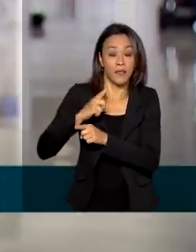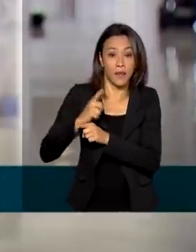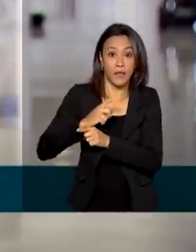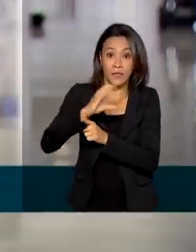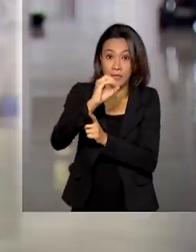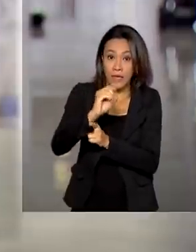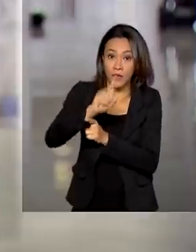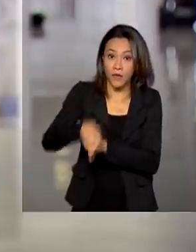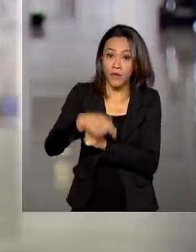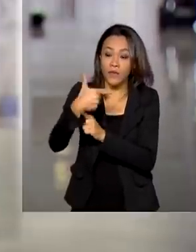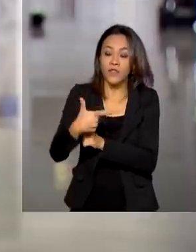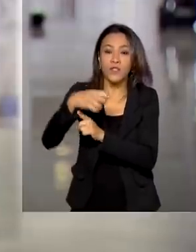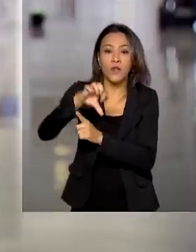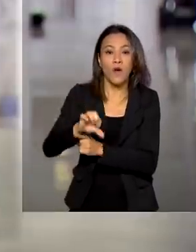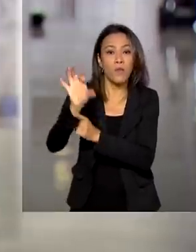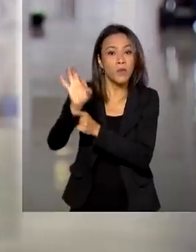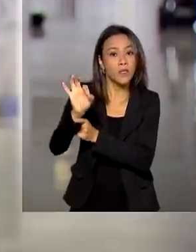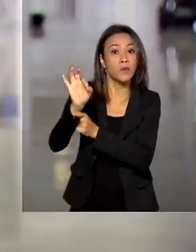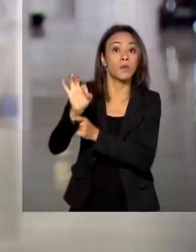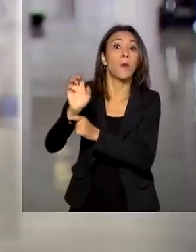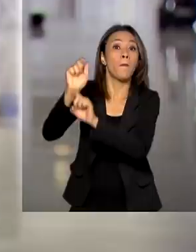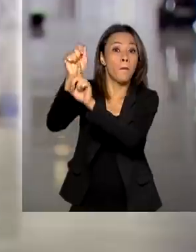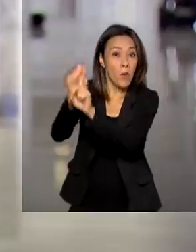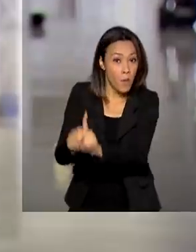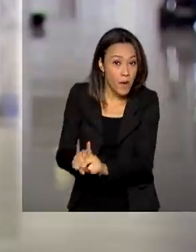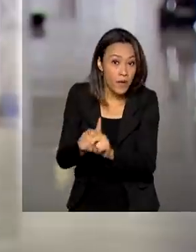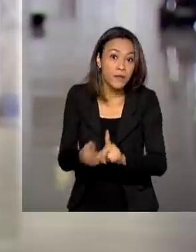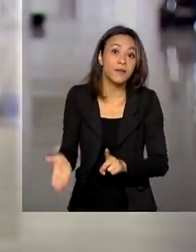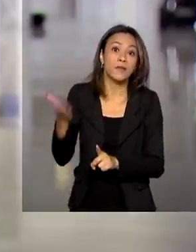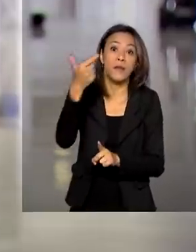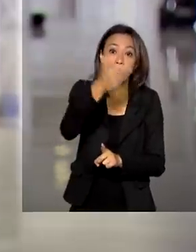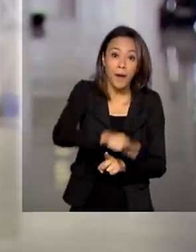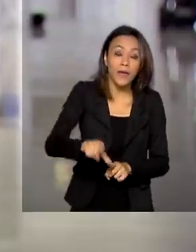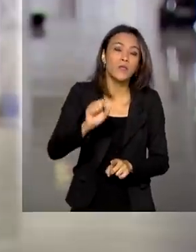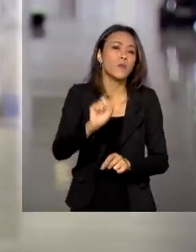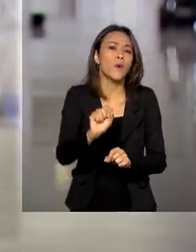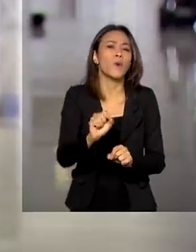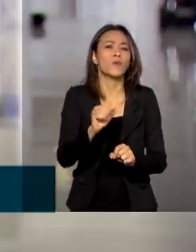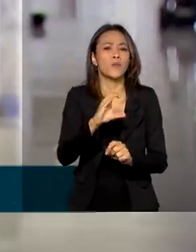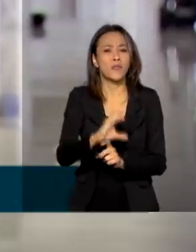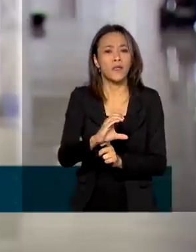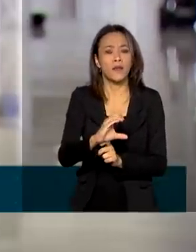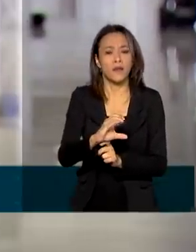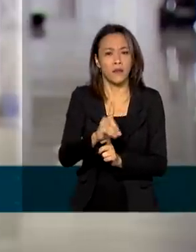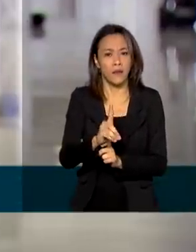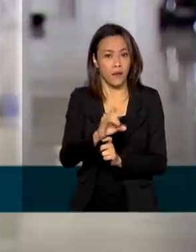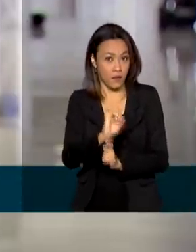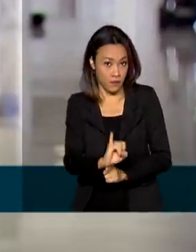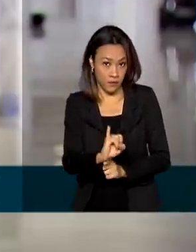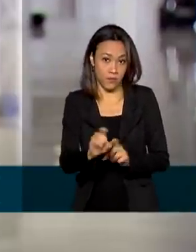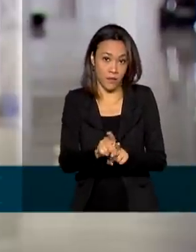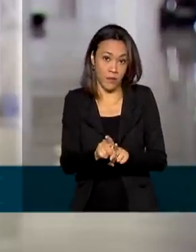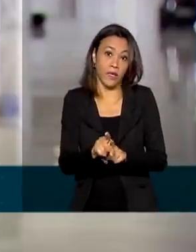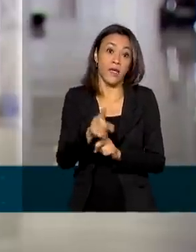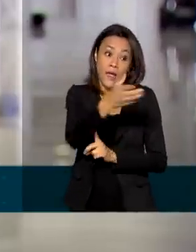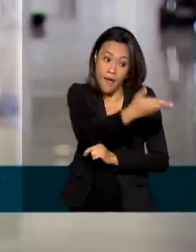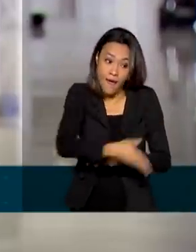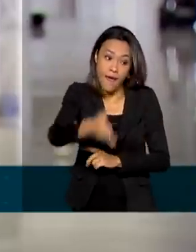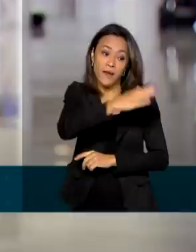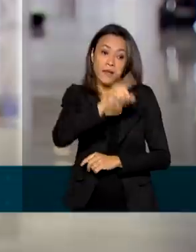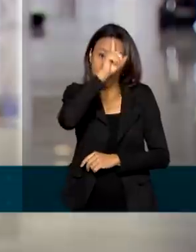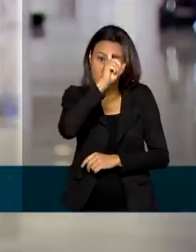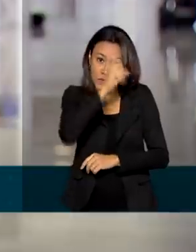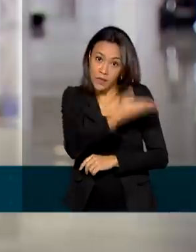,29% ao mês, mais o Certificado de Depósito Bancário, CDI. As instituições de saúde sem fins